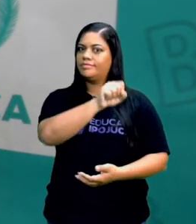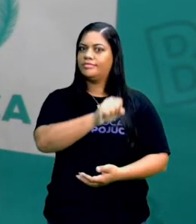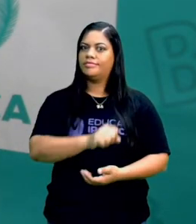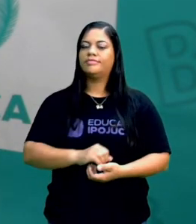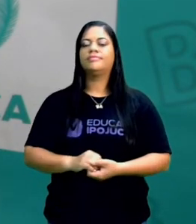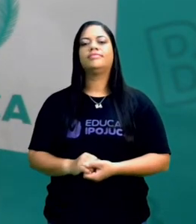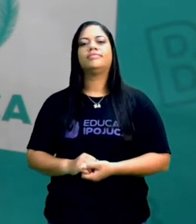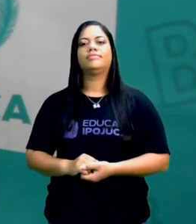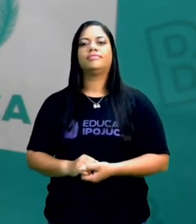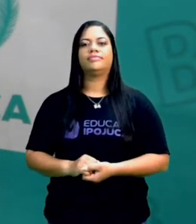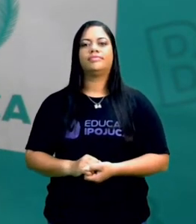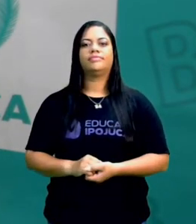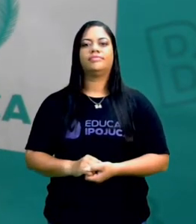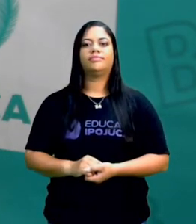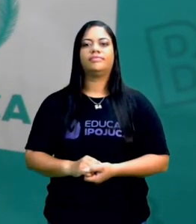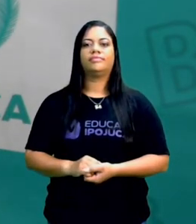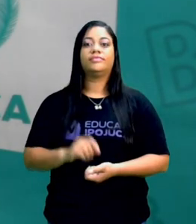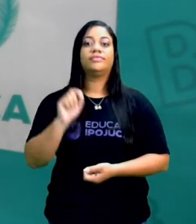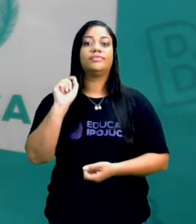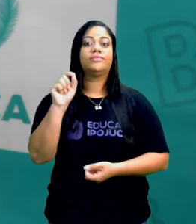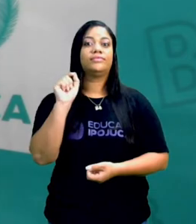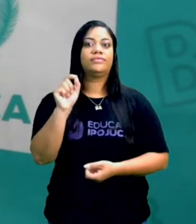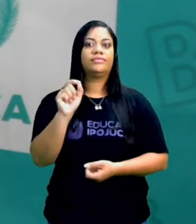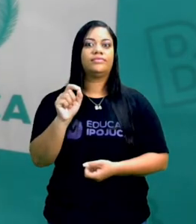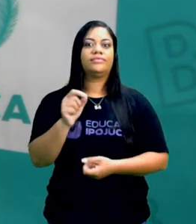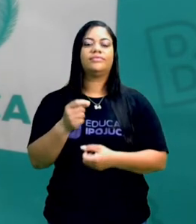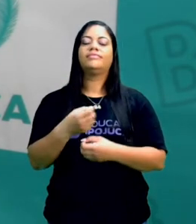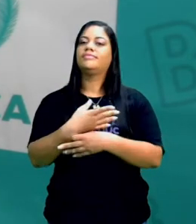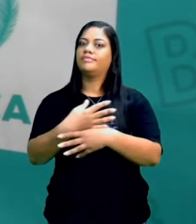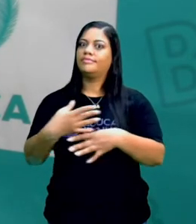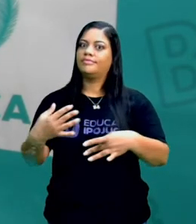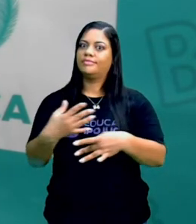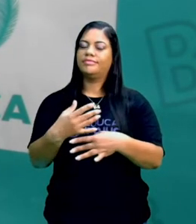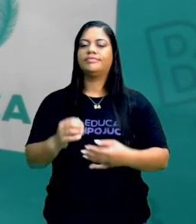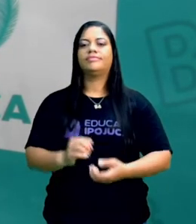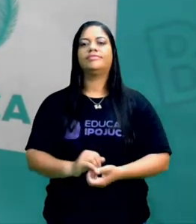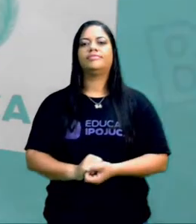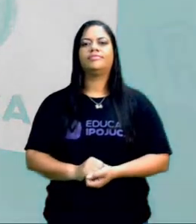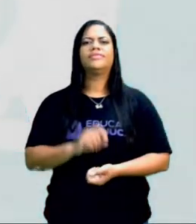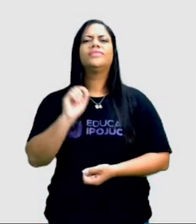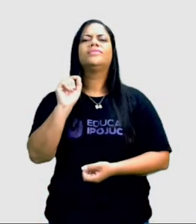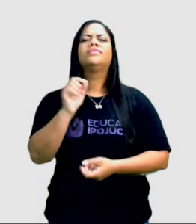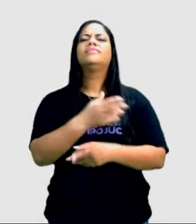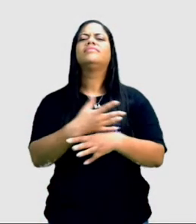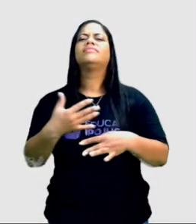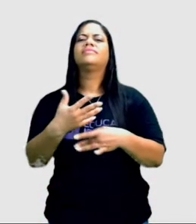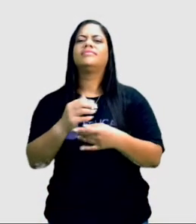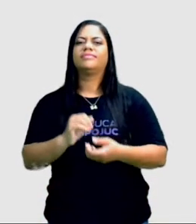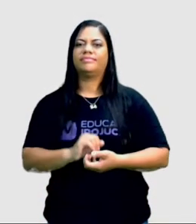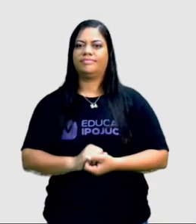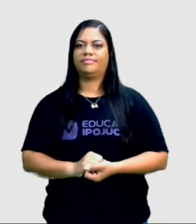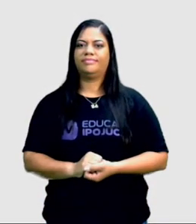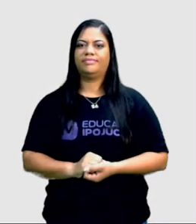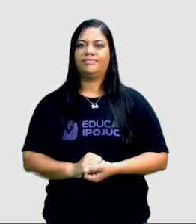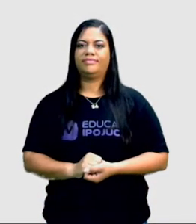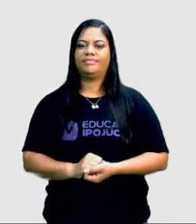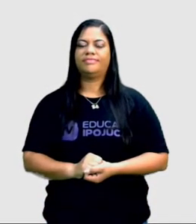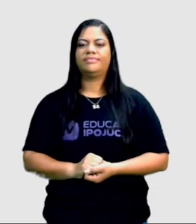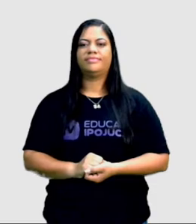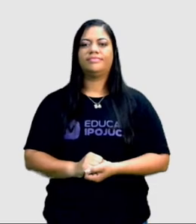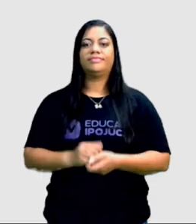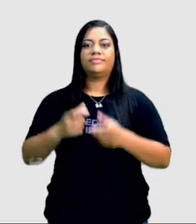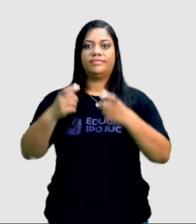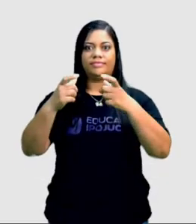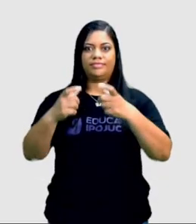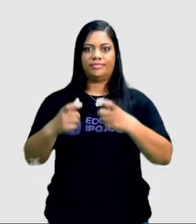Vamos agora ver o que é o município. O que é um município? É